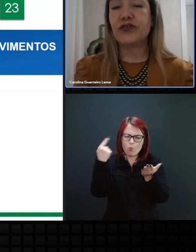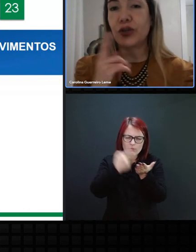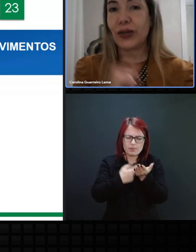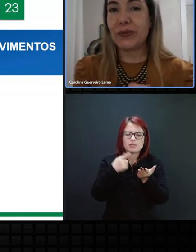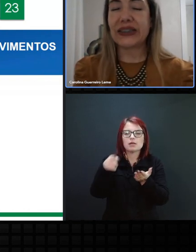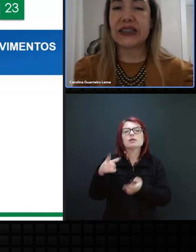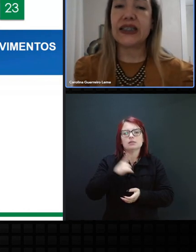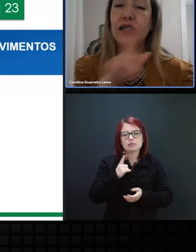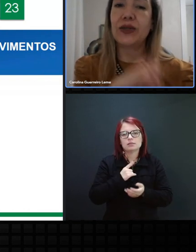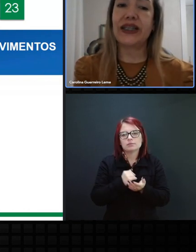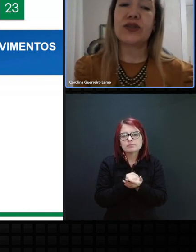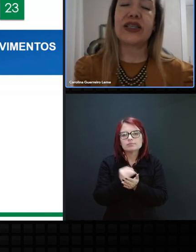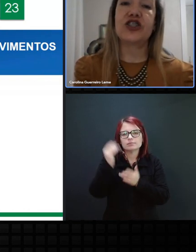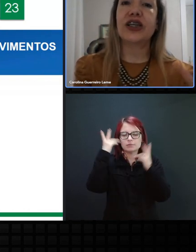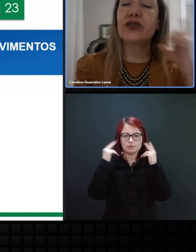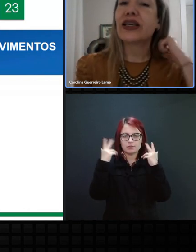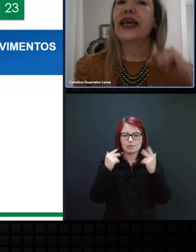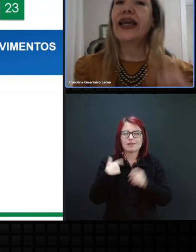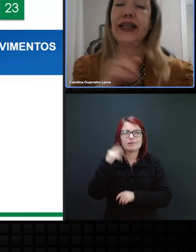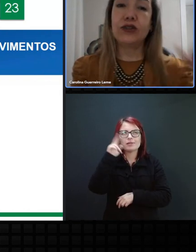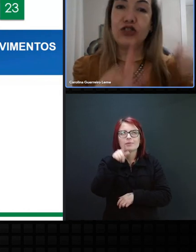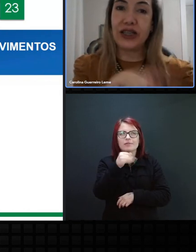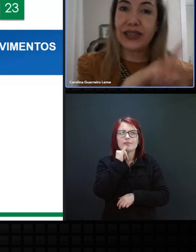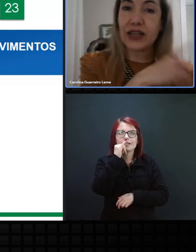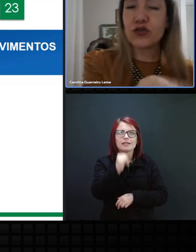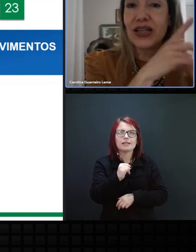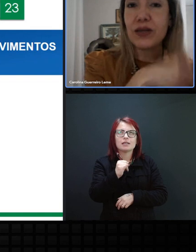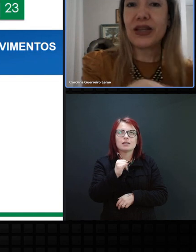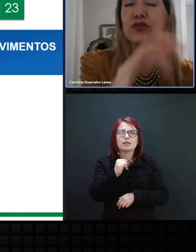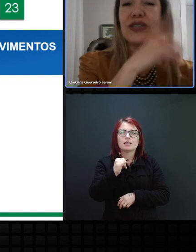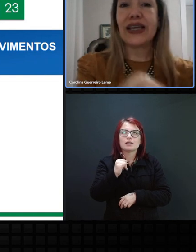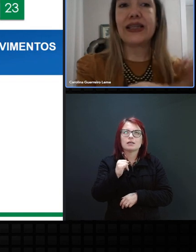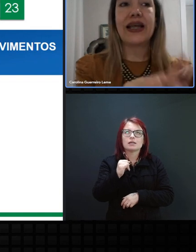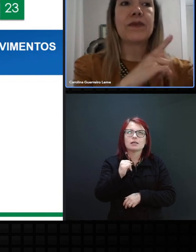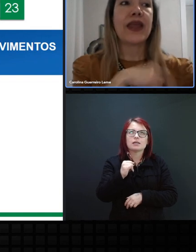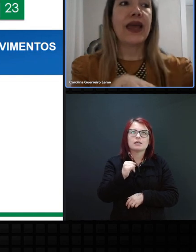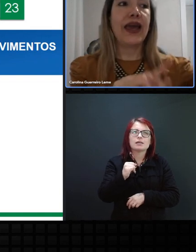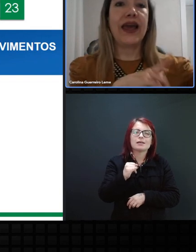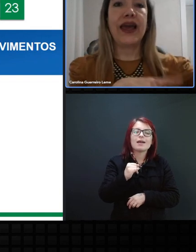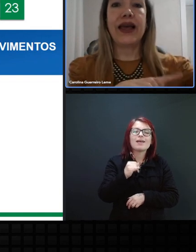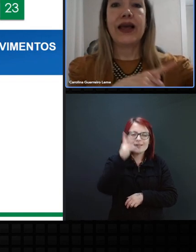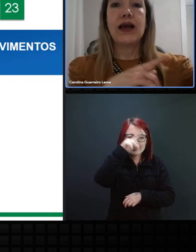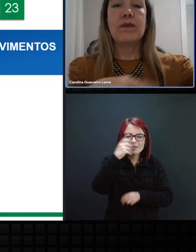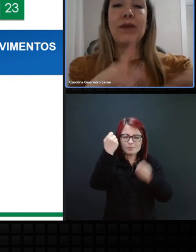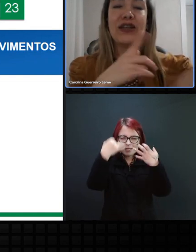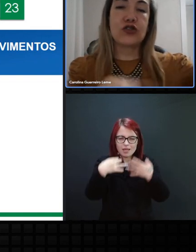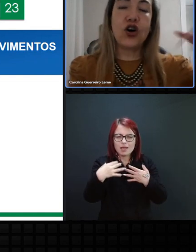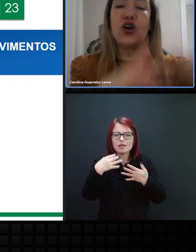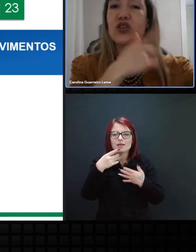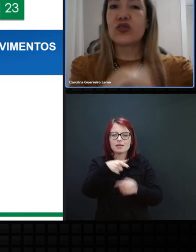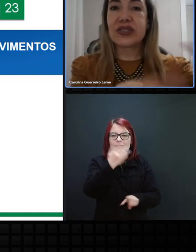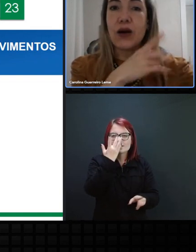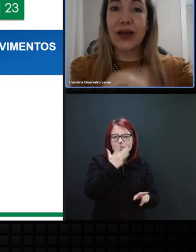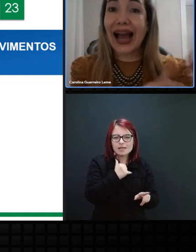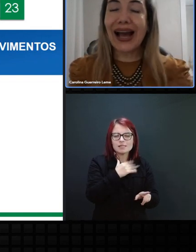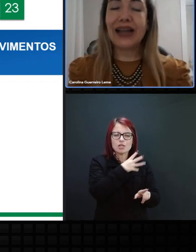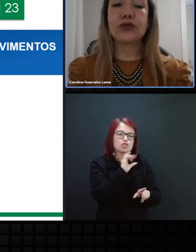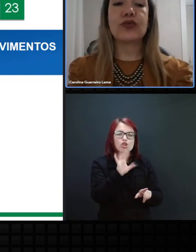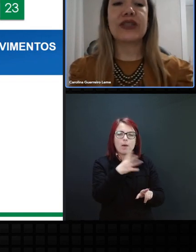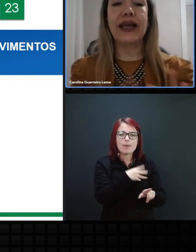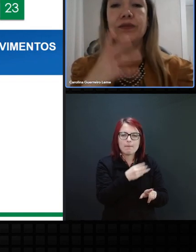dificuldade que foi com a alimentação até os sete anos, ele não tinha entrado nos alimentos ainda pastosos,